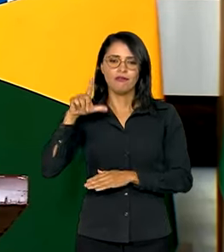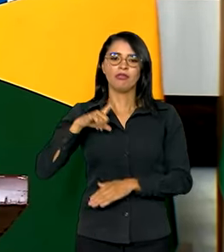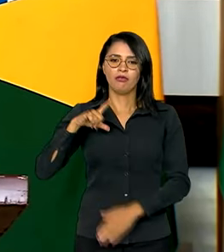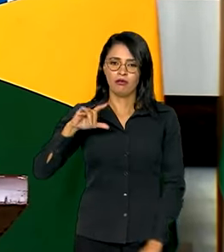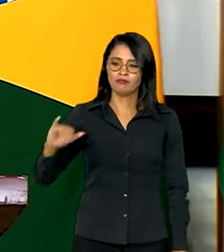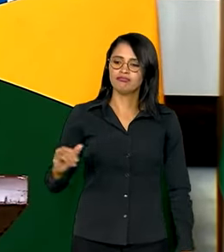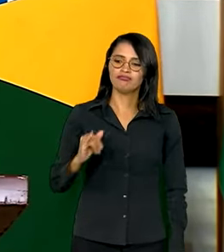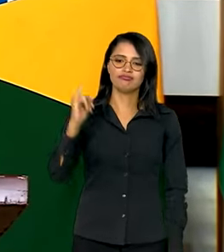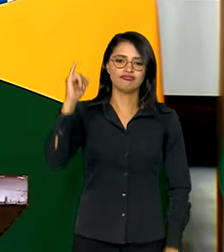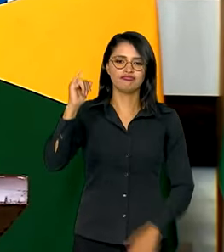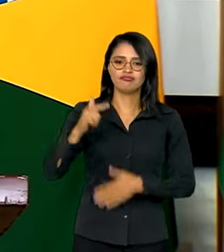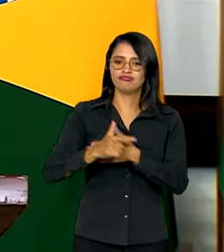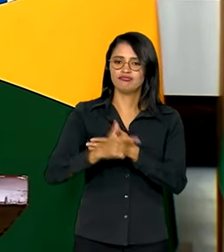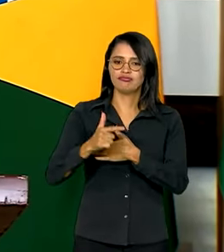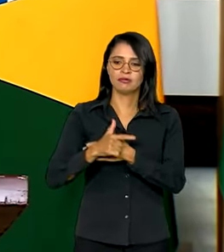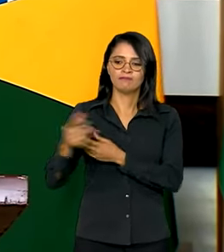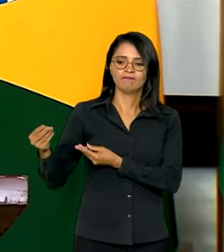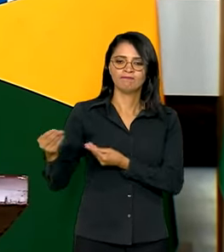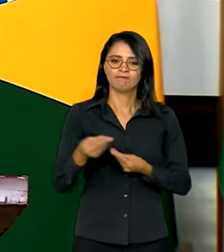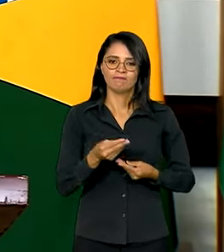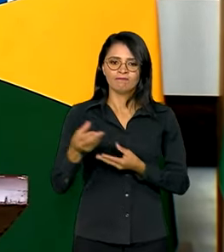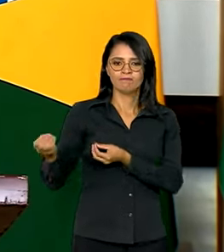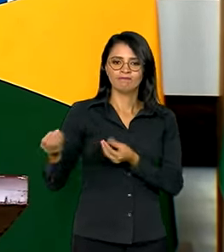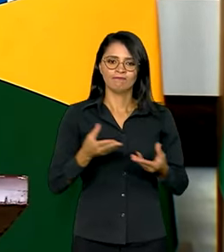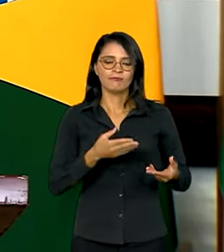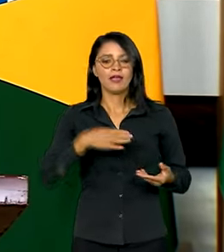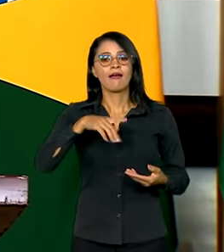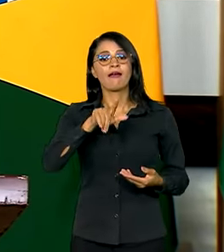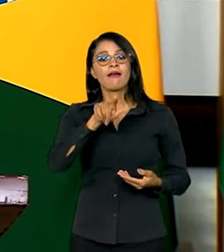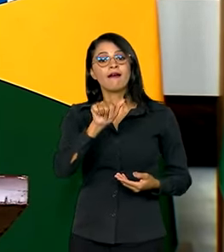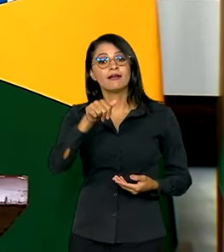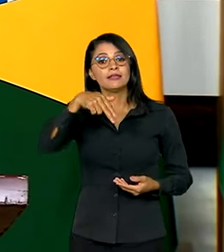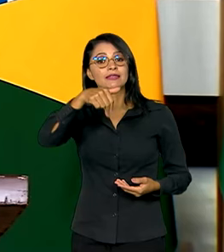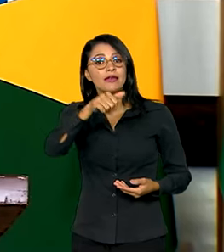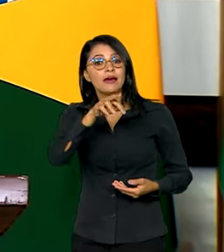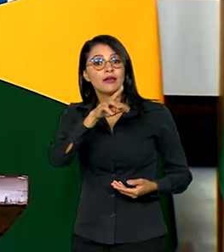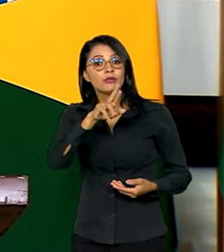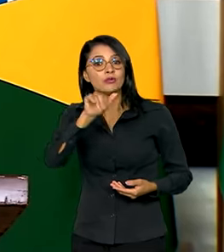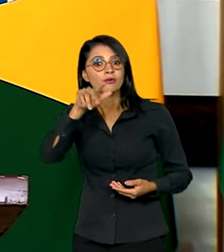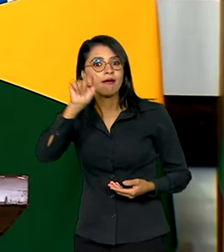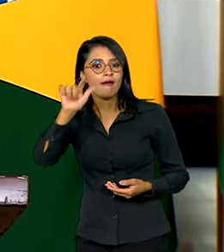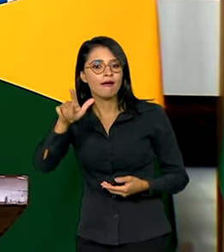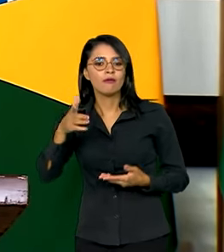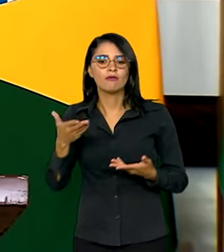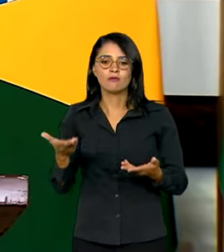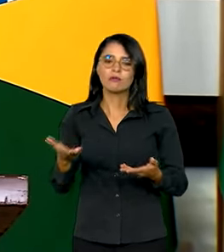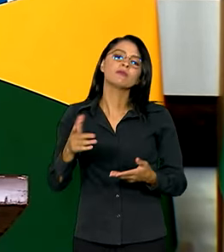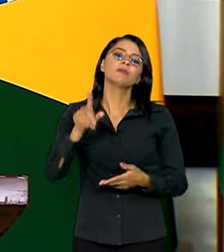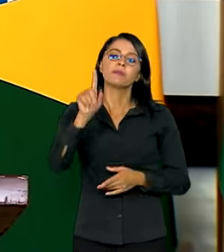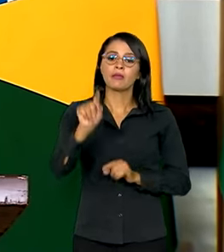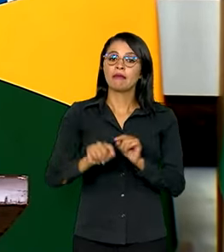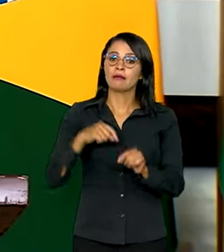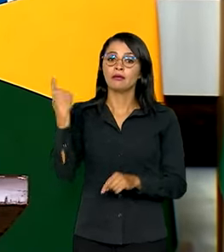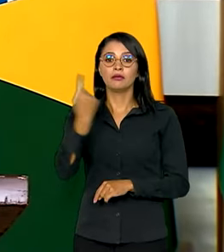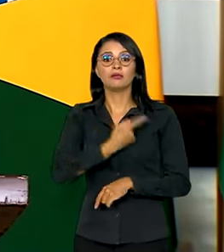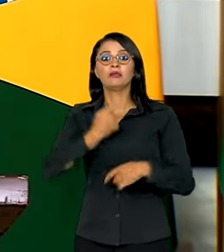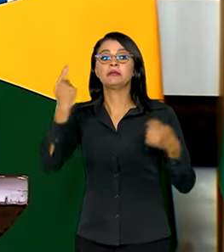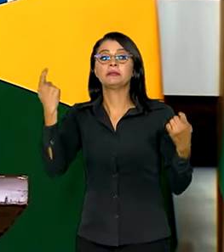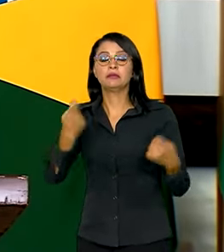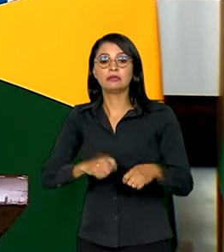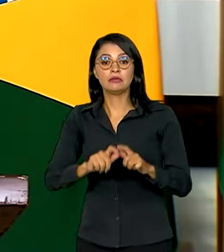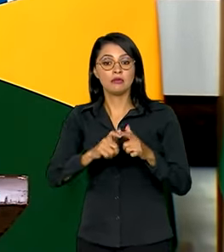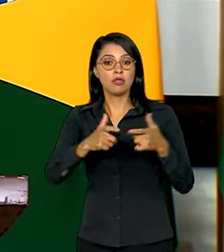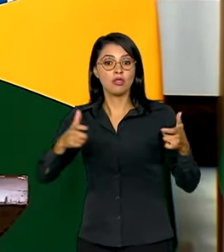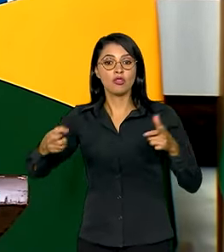papel como fornecedor de gás natural para o mercado brasileiro, o qual queremos ampliar com